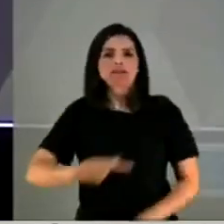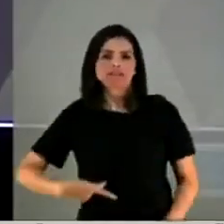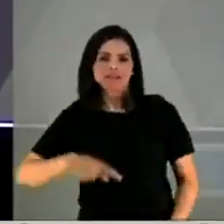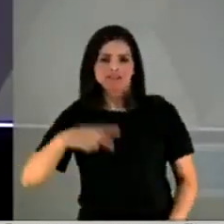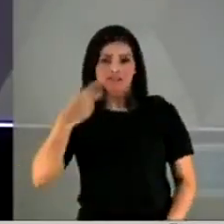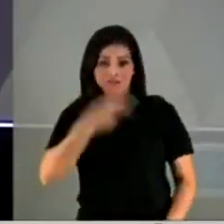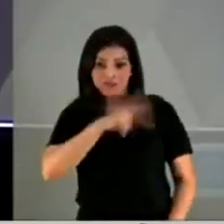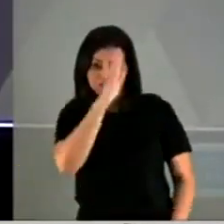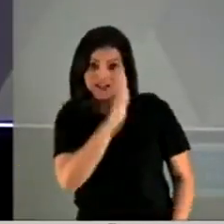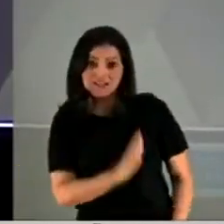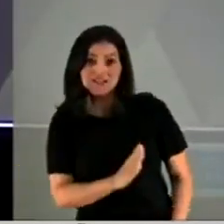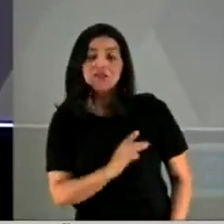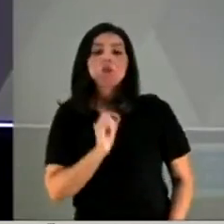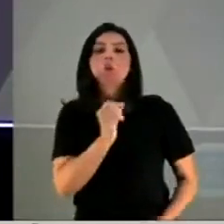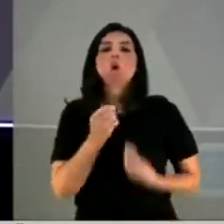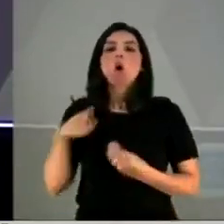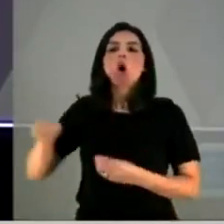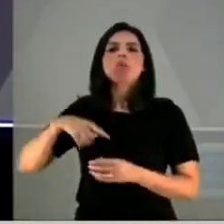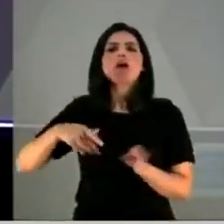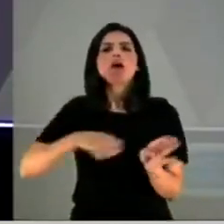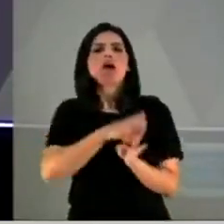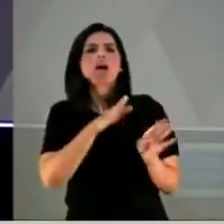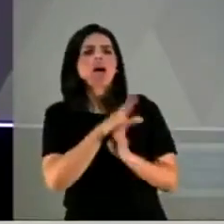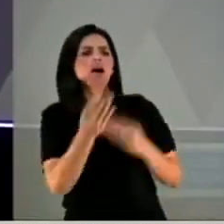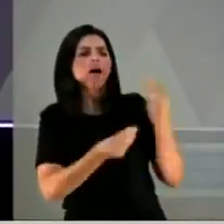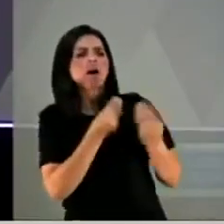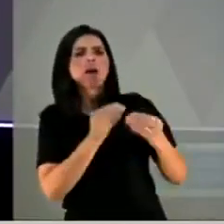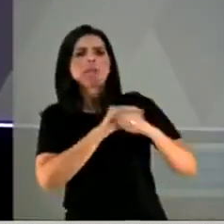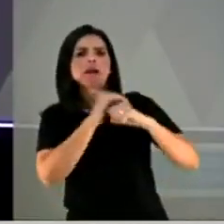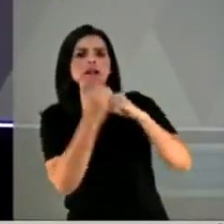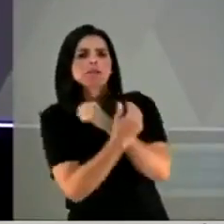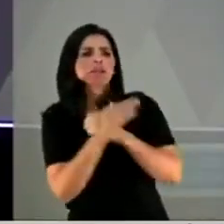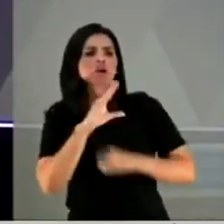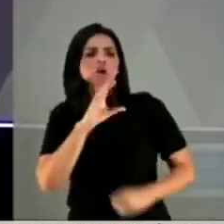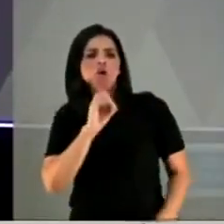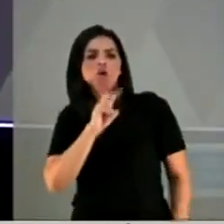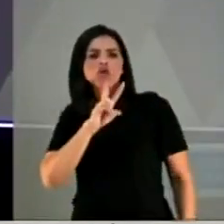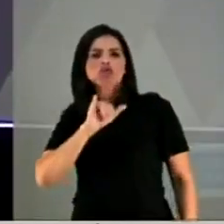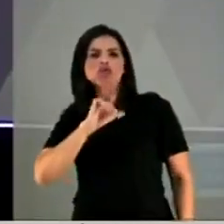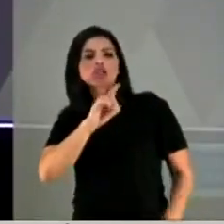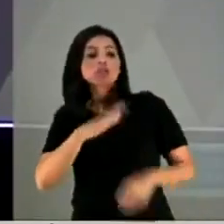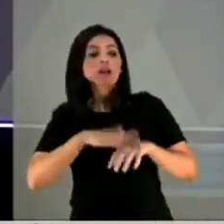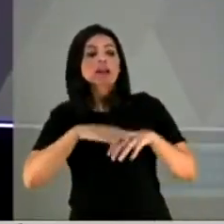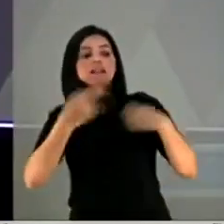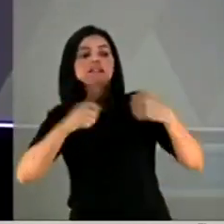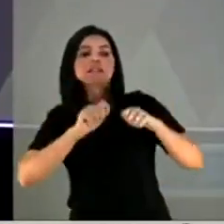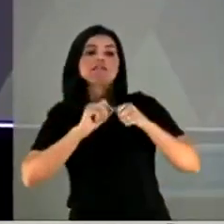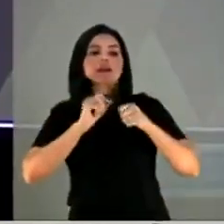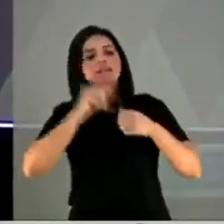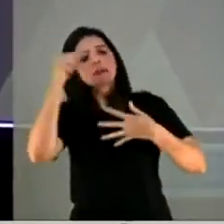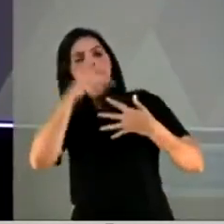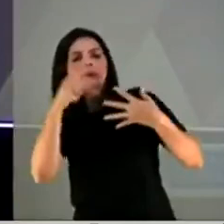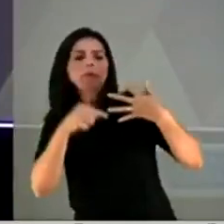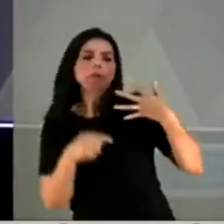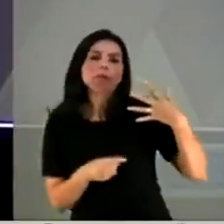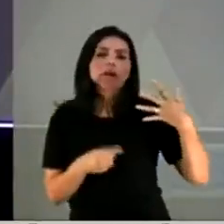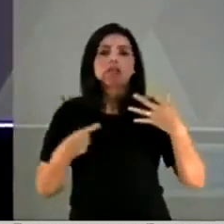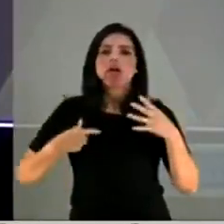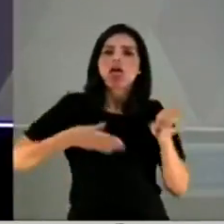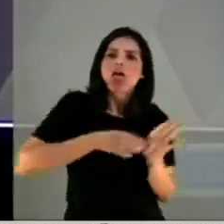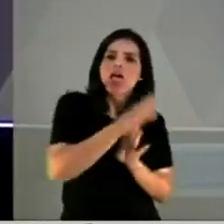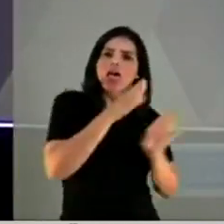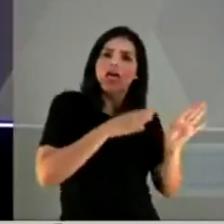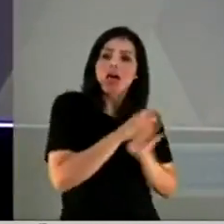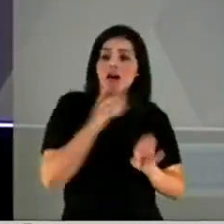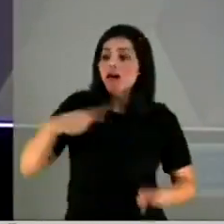modo como a pandemia da Covid-19 deveria ser enfrentada e participava de